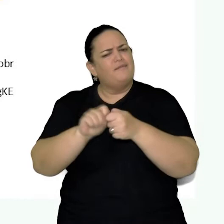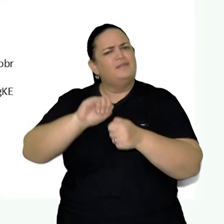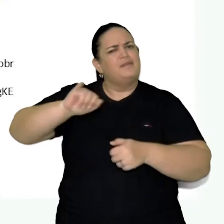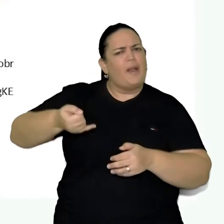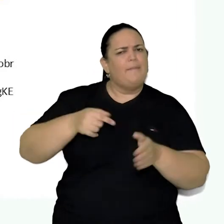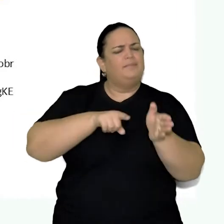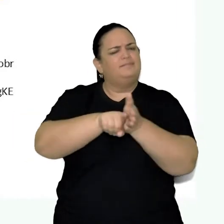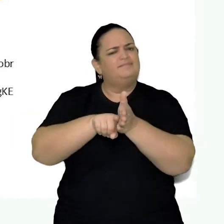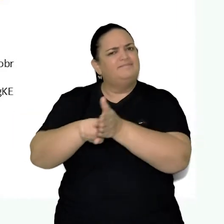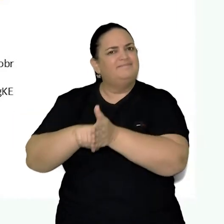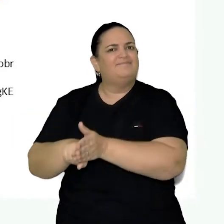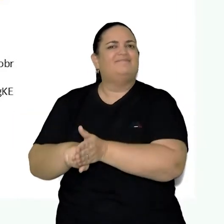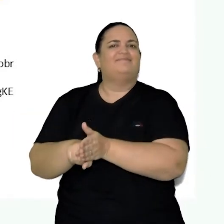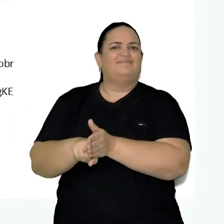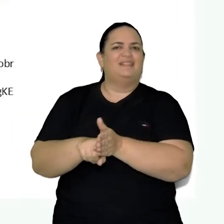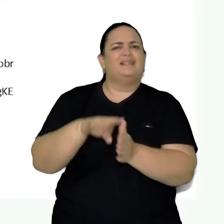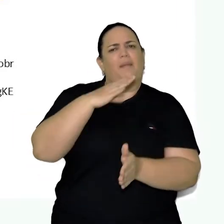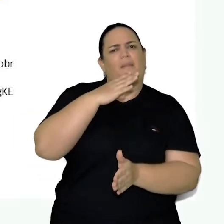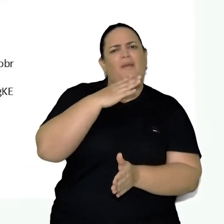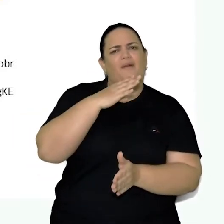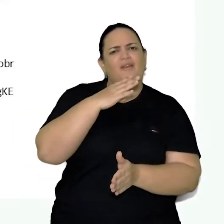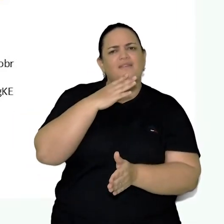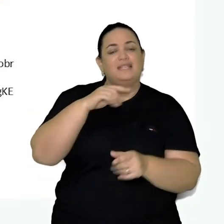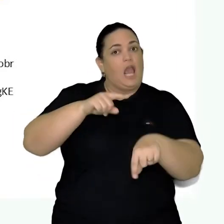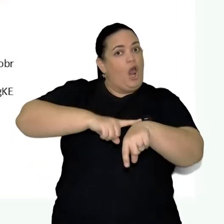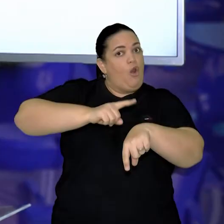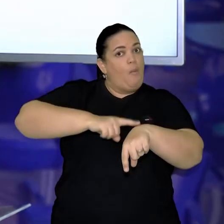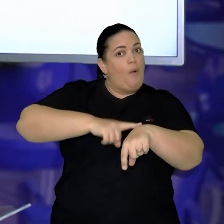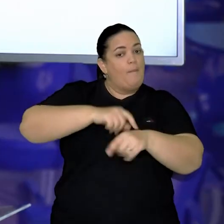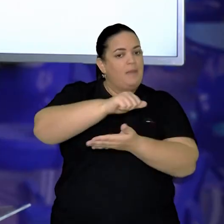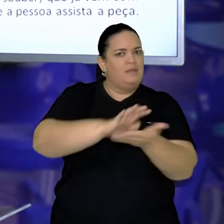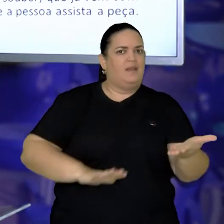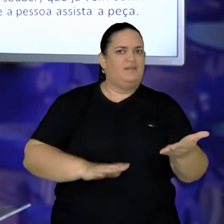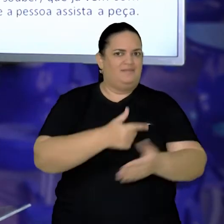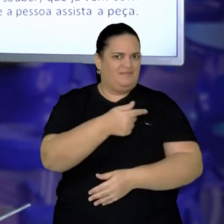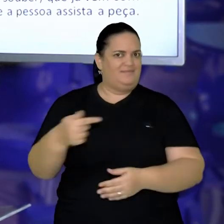Teatro Lambi-Lambi durante as atividades dessa semana.